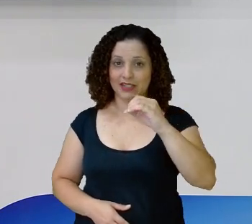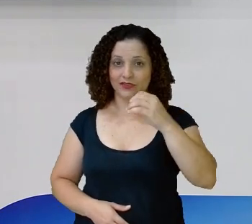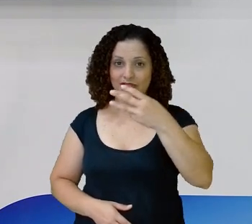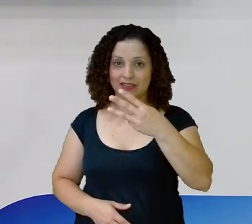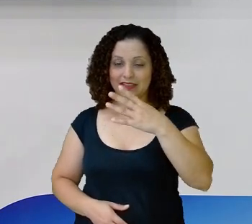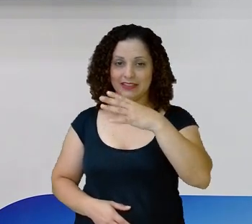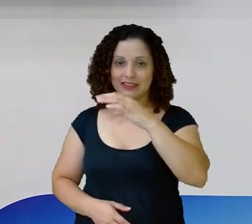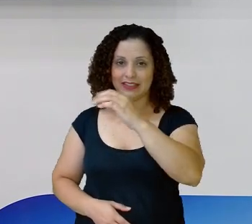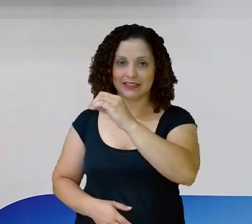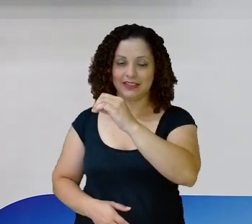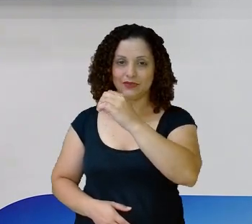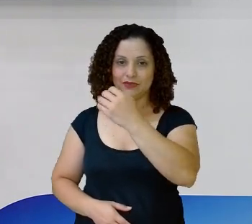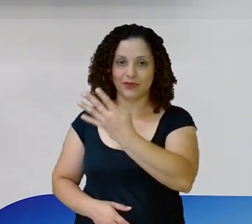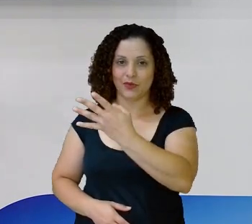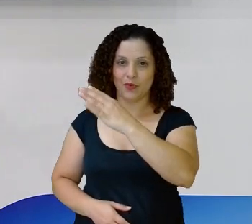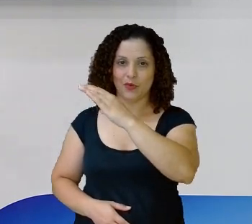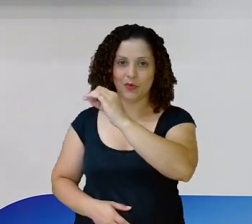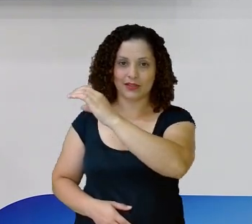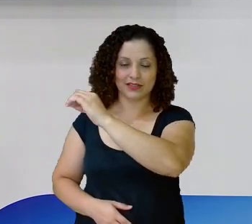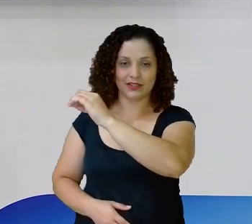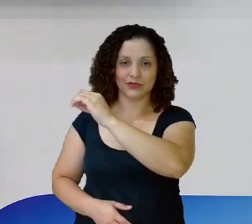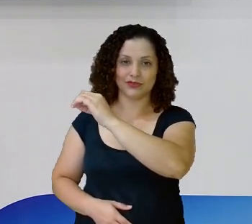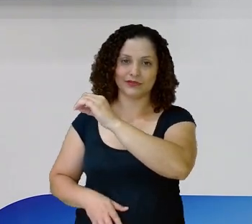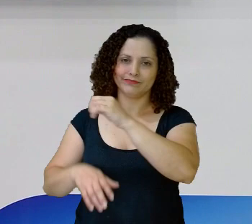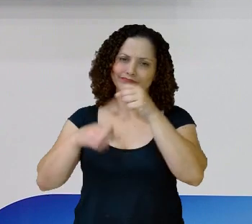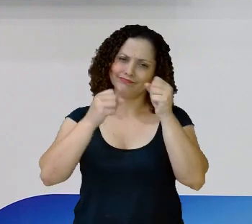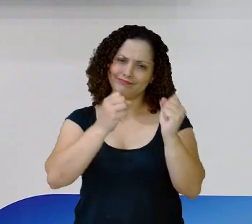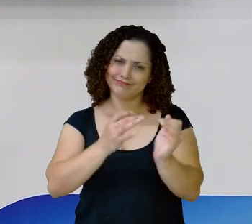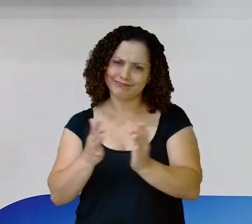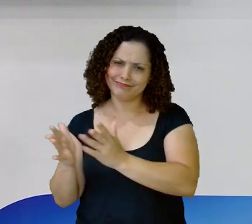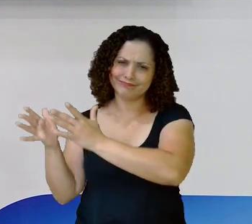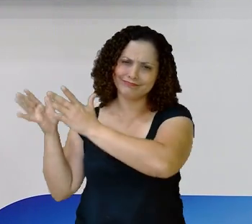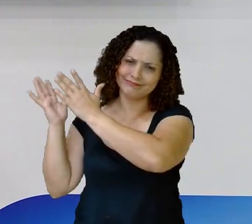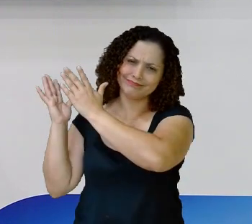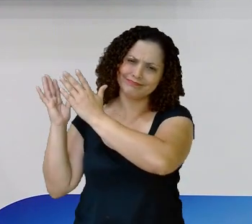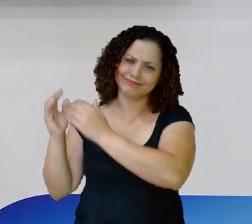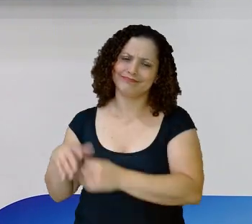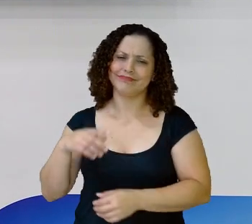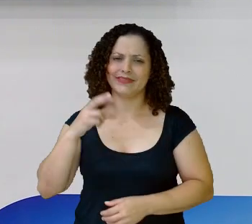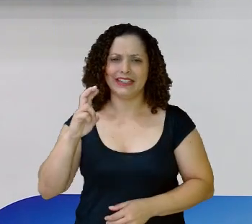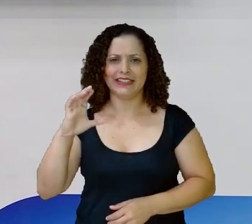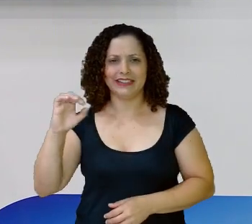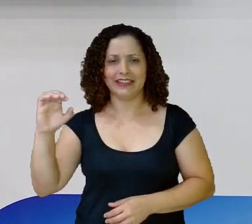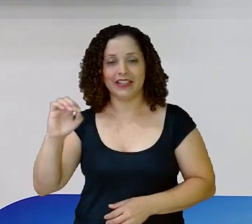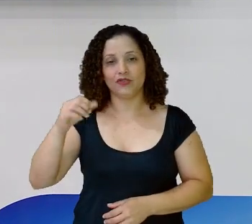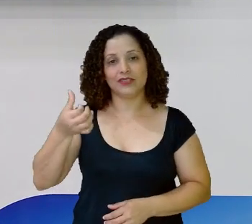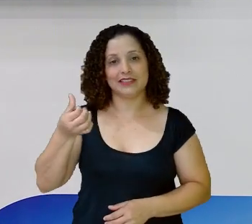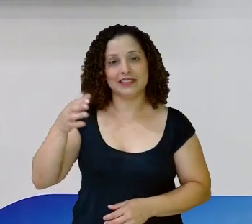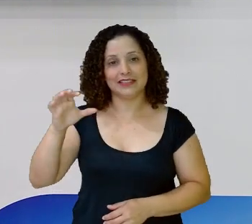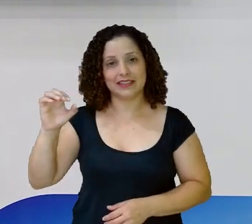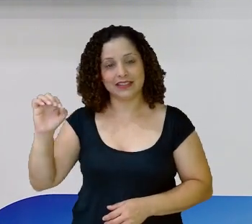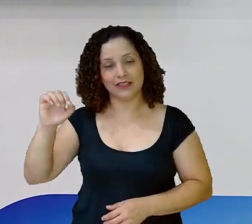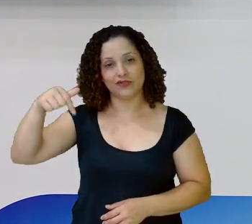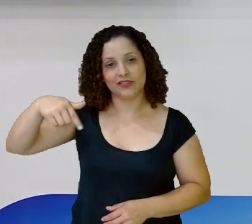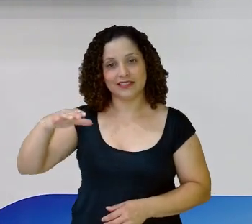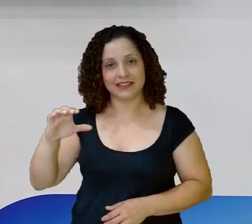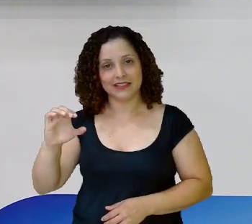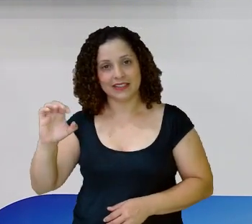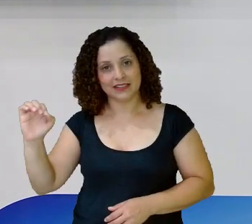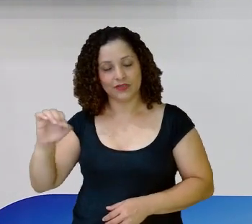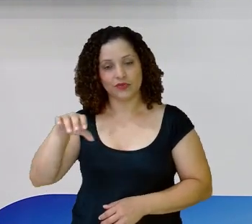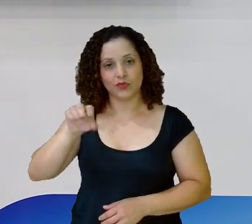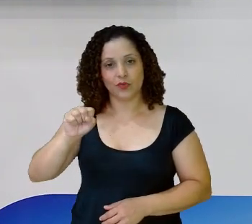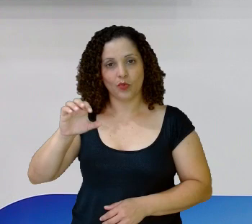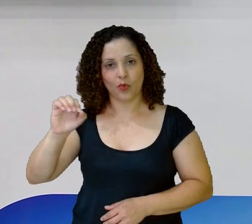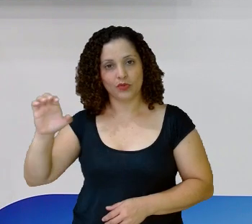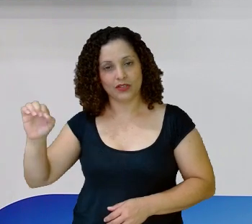300 400 500 600 700 800 800 900